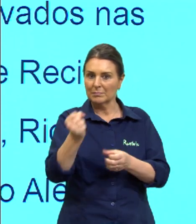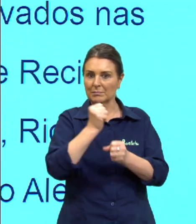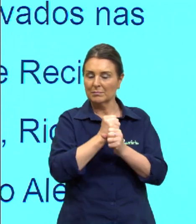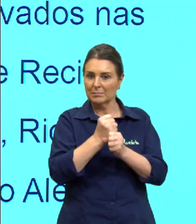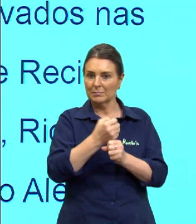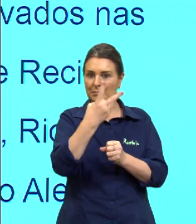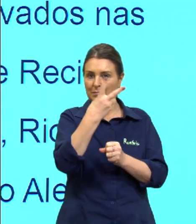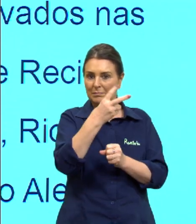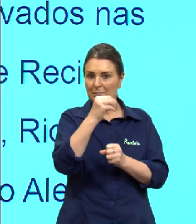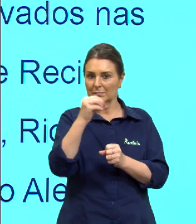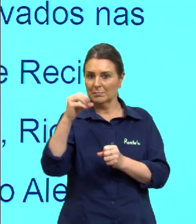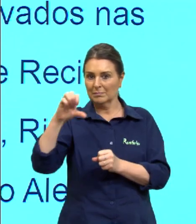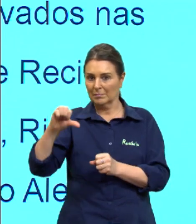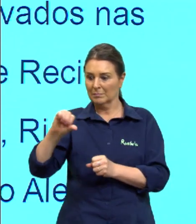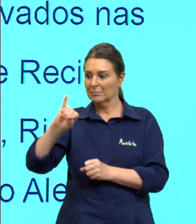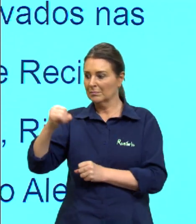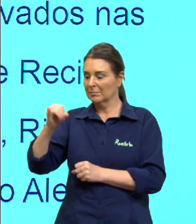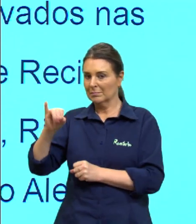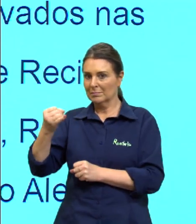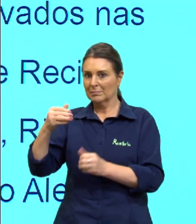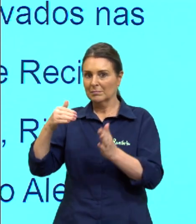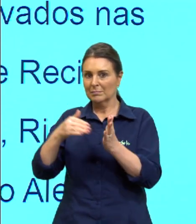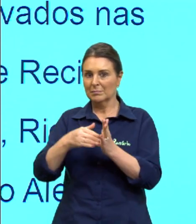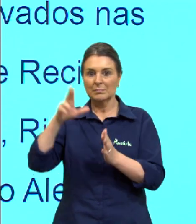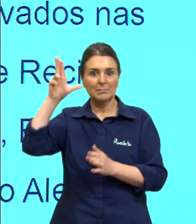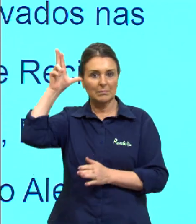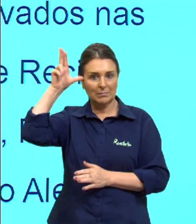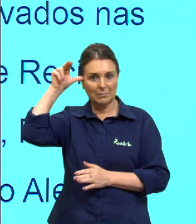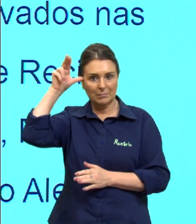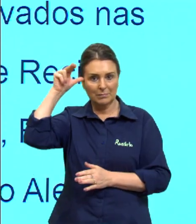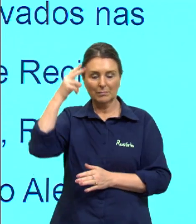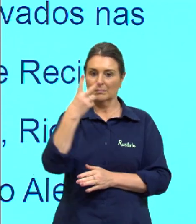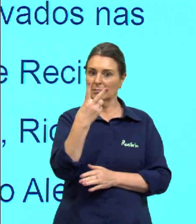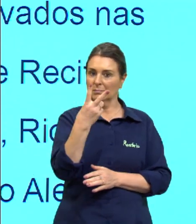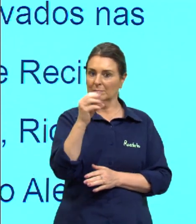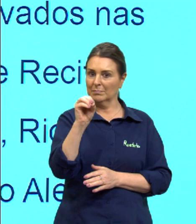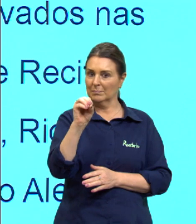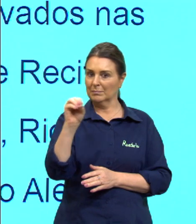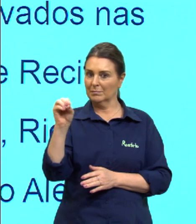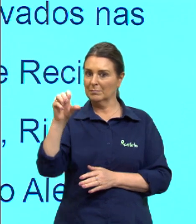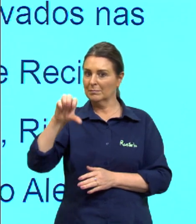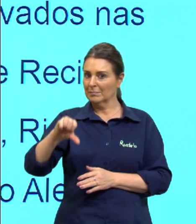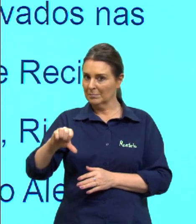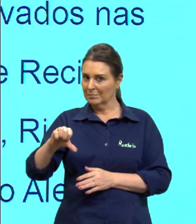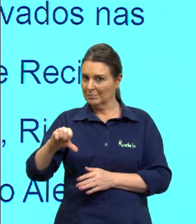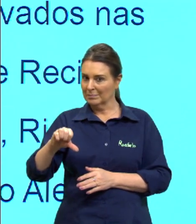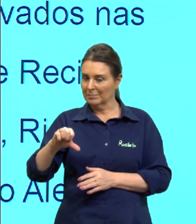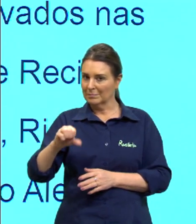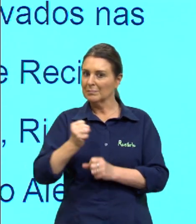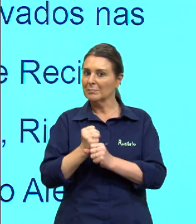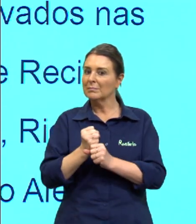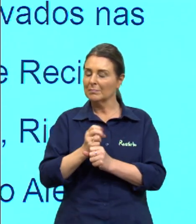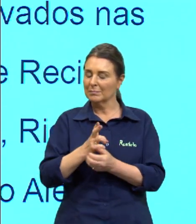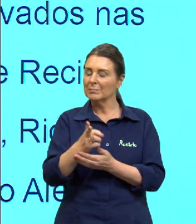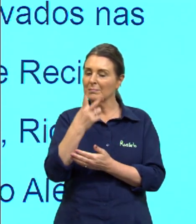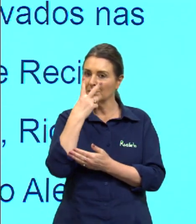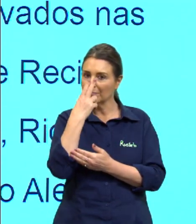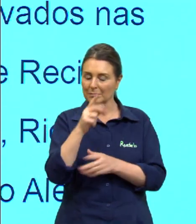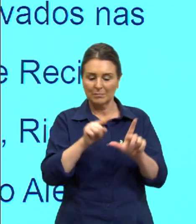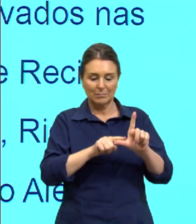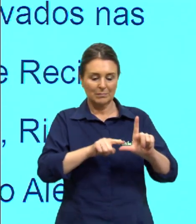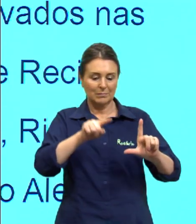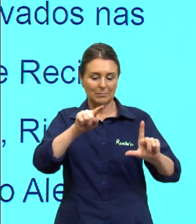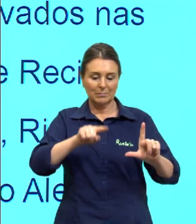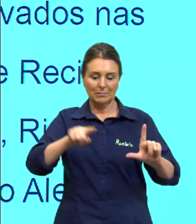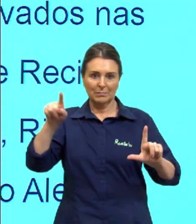janeiro de 2009, até abril de 2009. Bom, o gráfico, ele tem essa taxa,